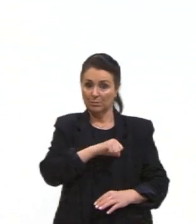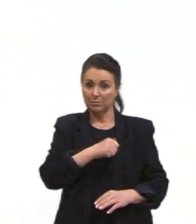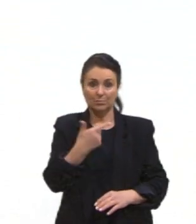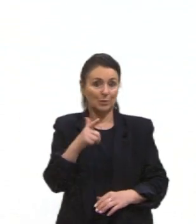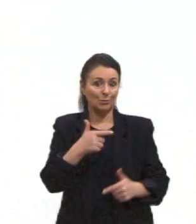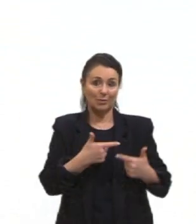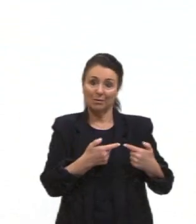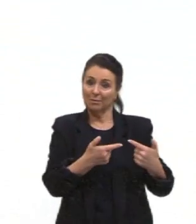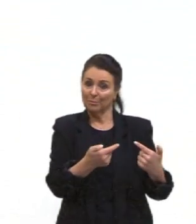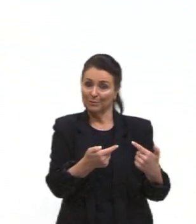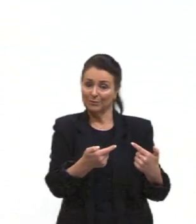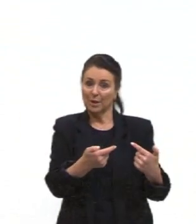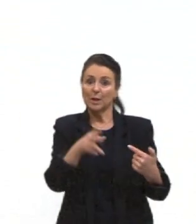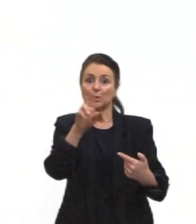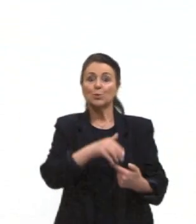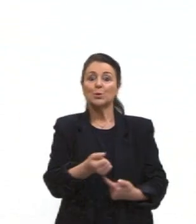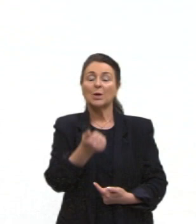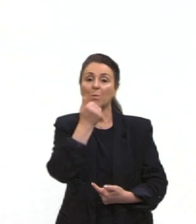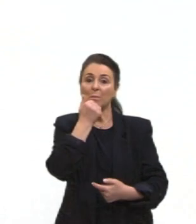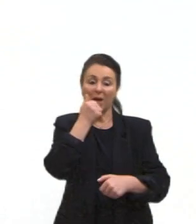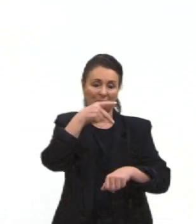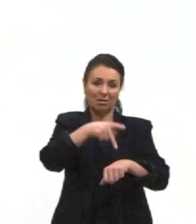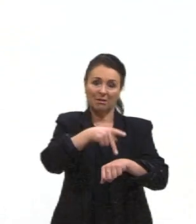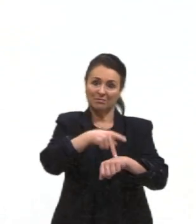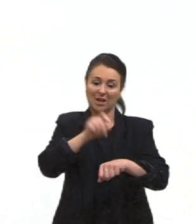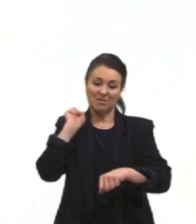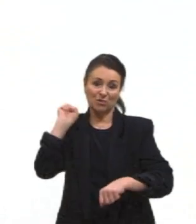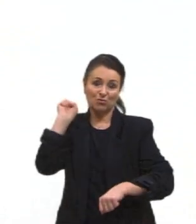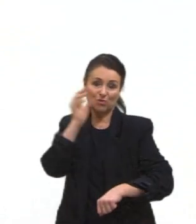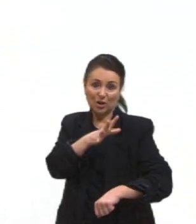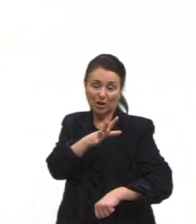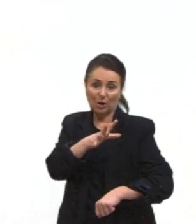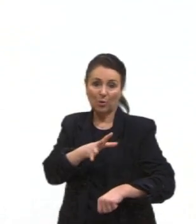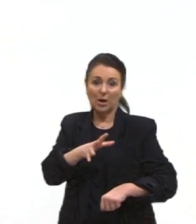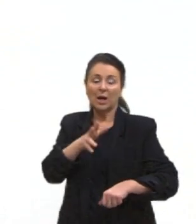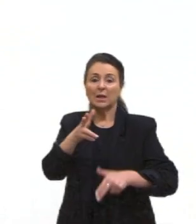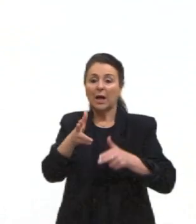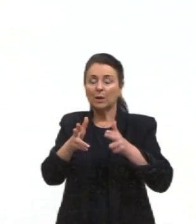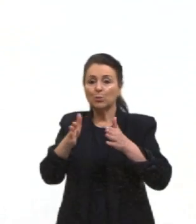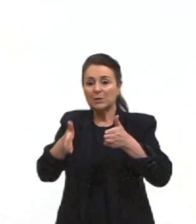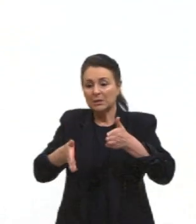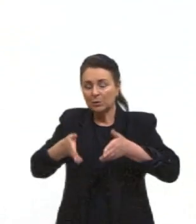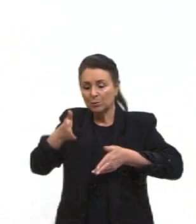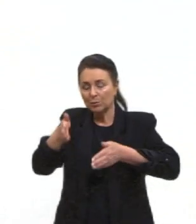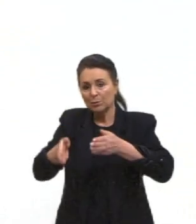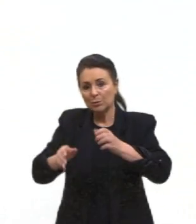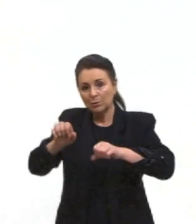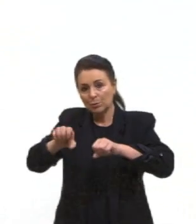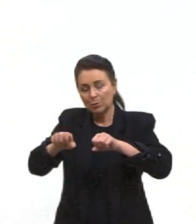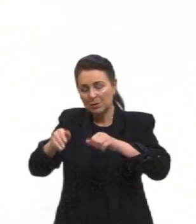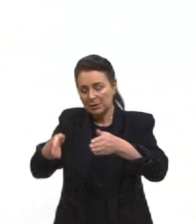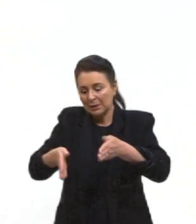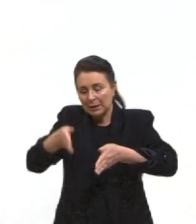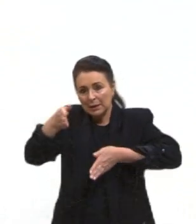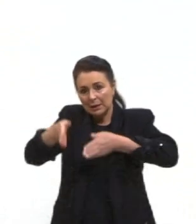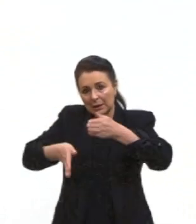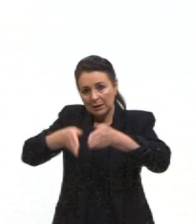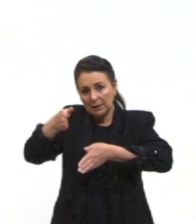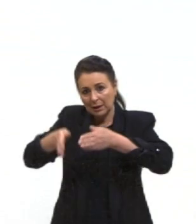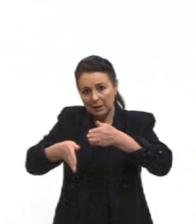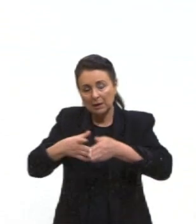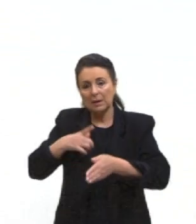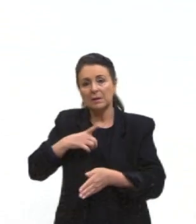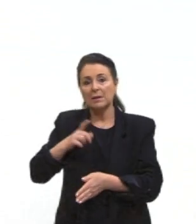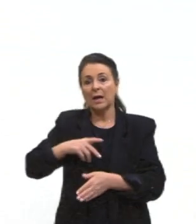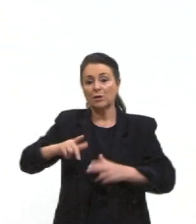nos tanques, israelenses, tá, isso é chamado de entifada, tá,